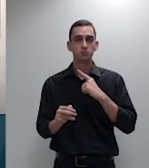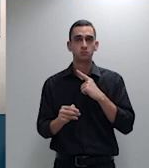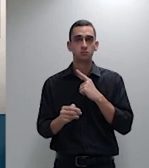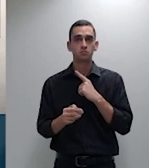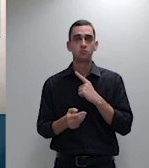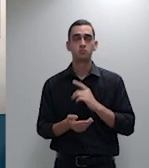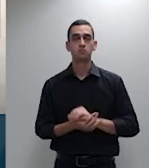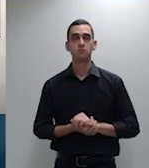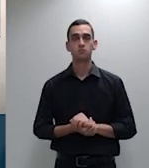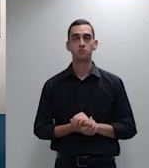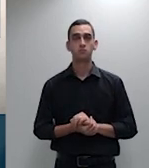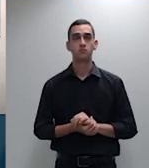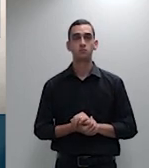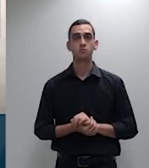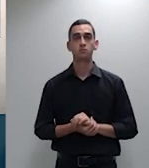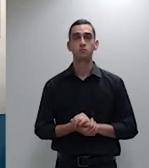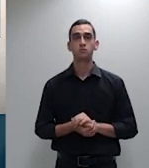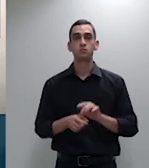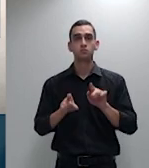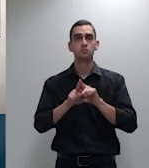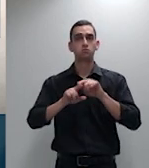posso proclamar o resultado